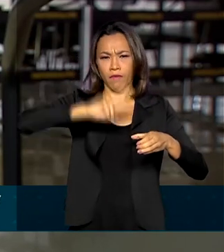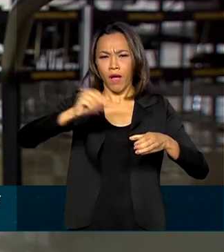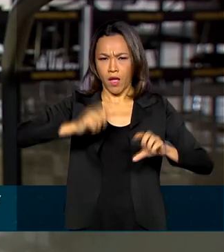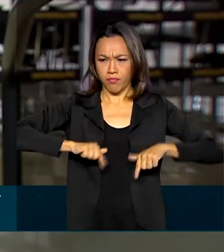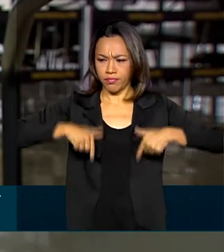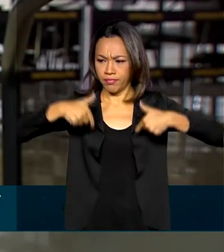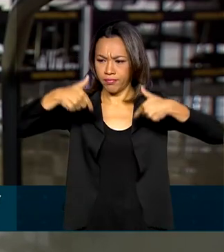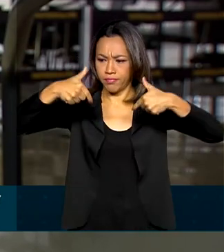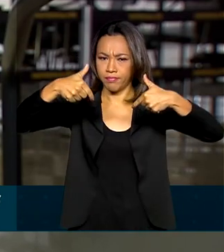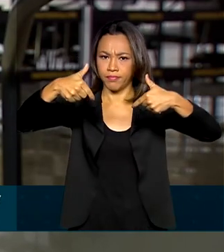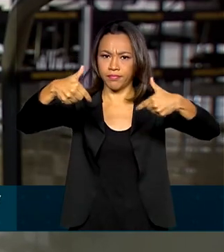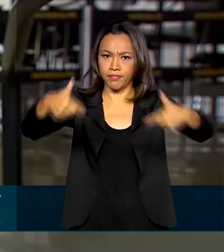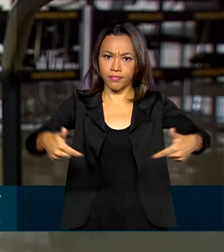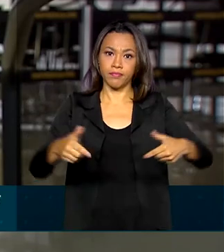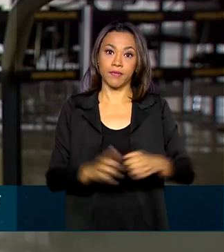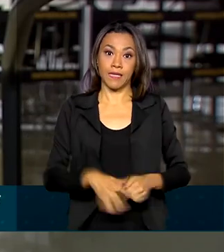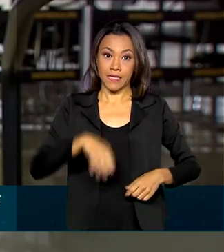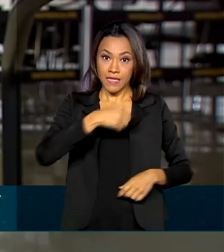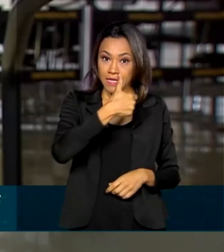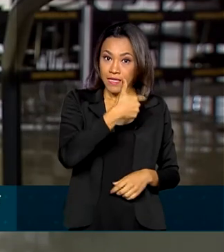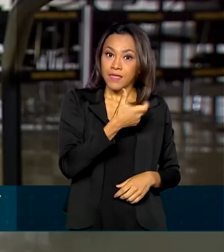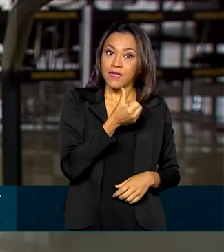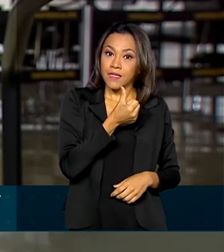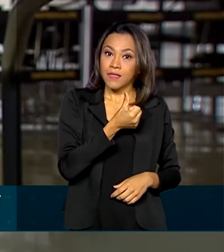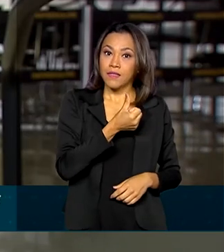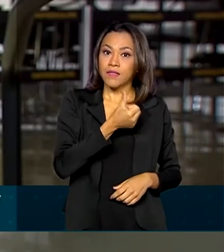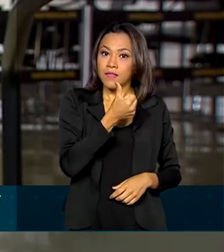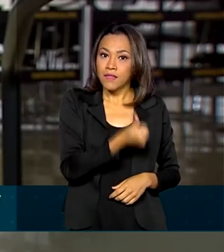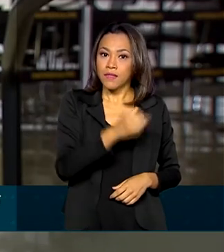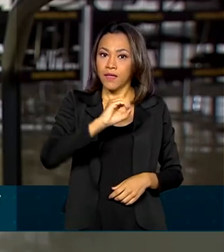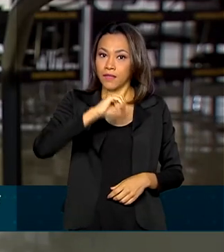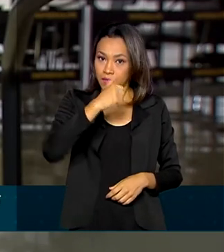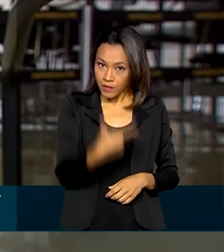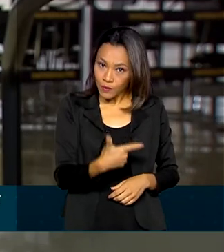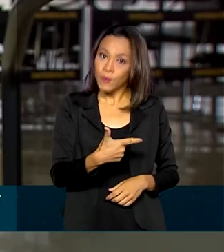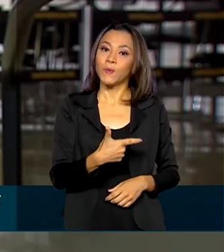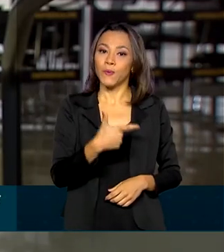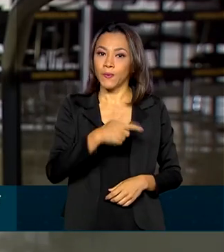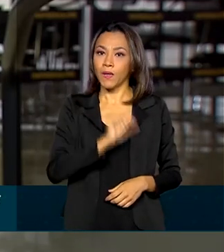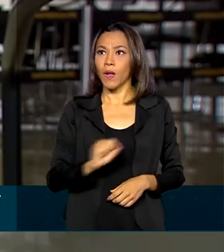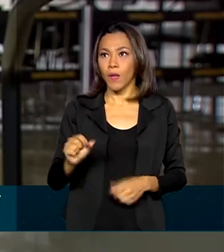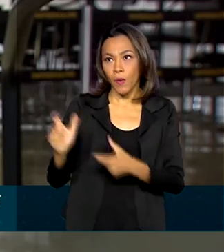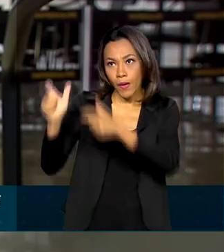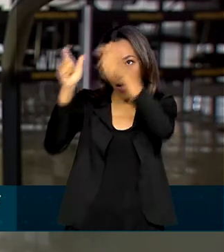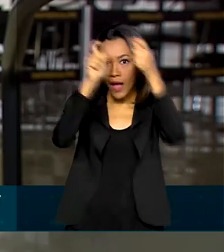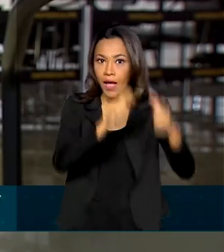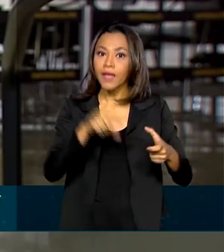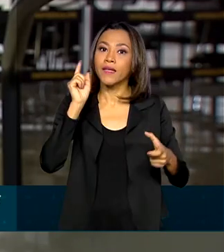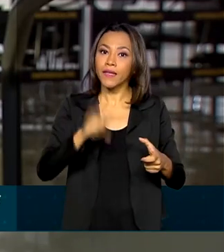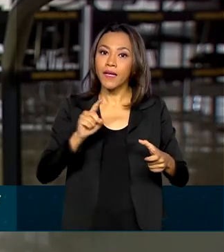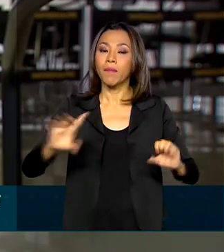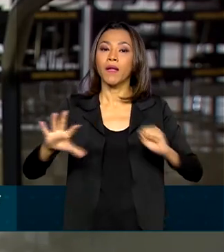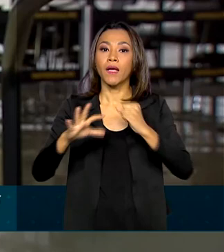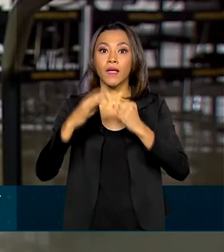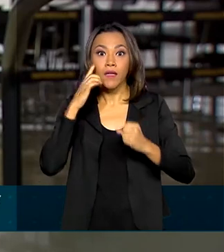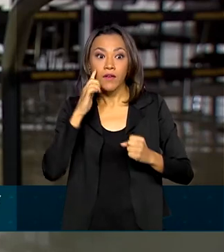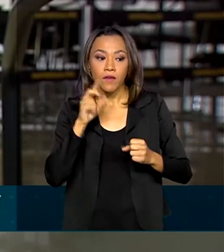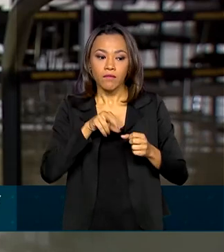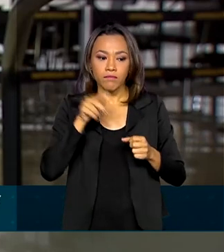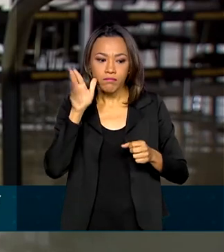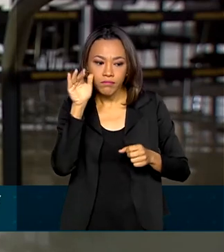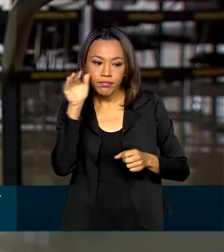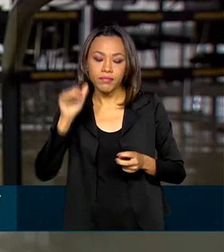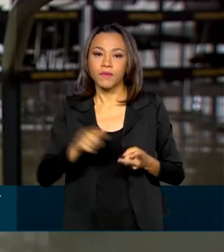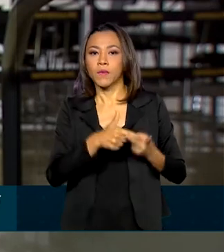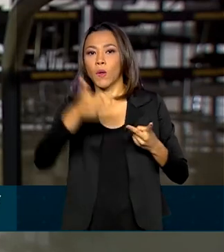em 602 localidades por meio da GVA, que é a Garantia de Votação e Apuração. Outros